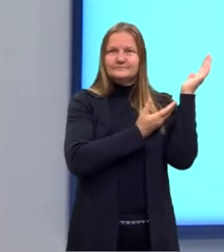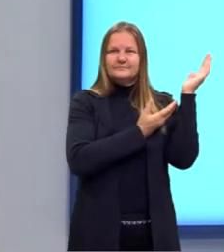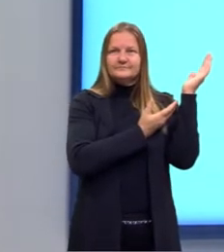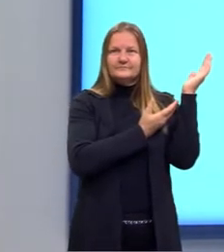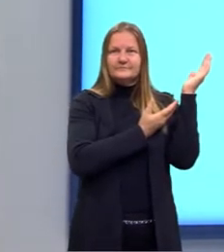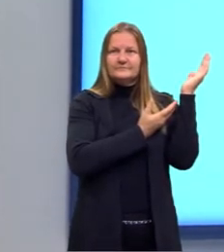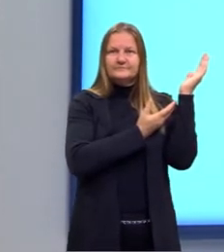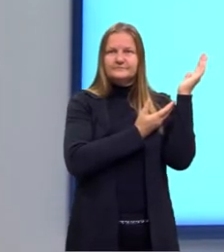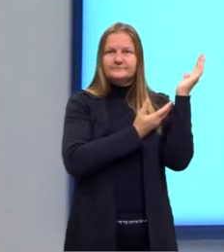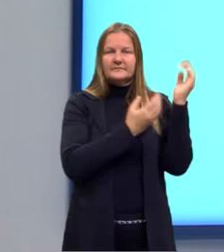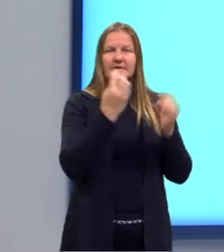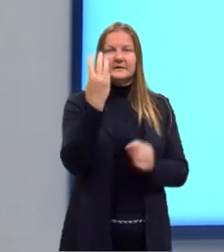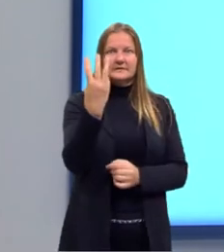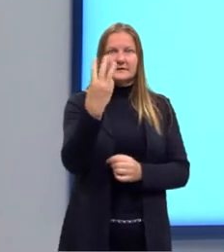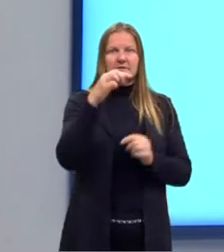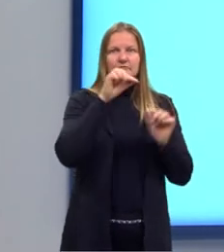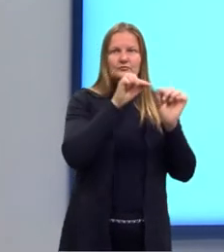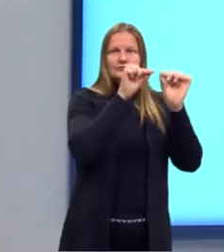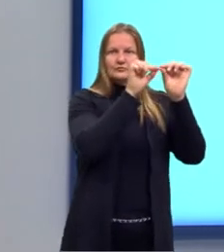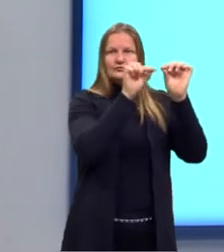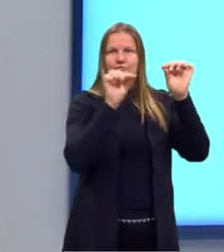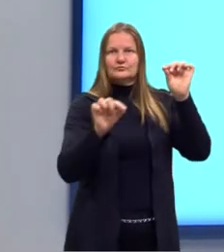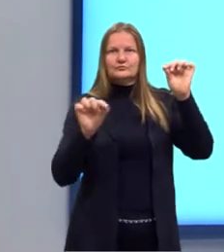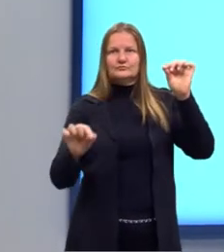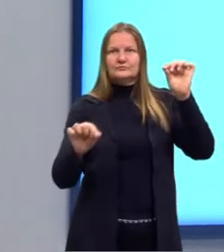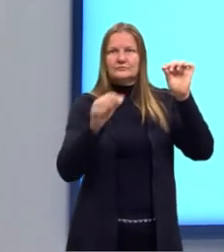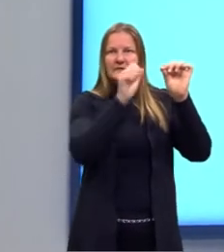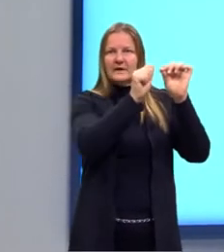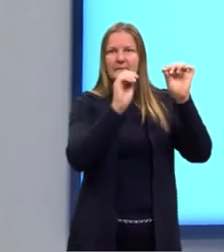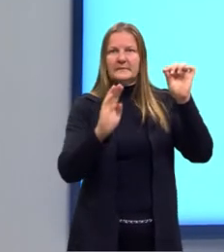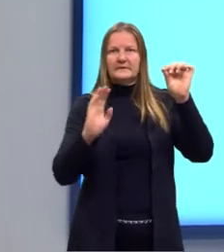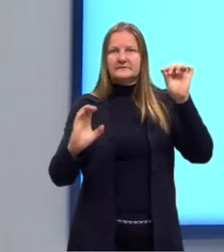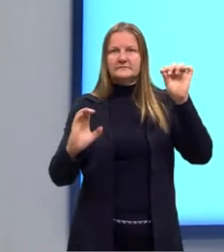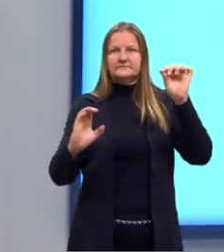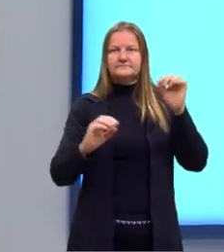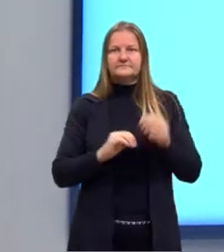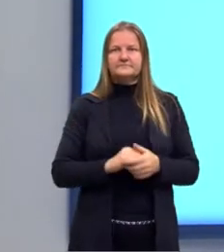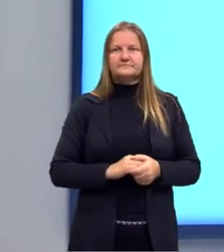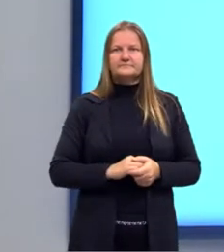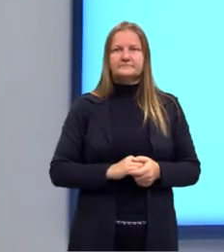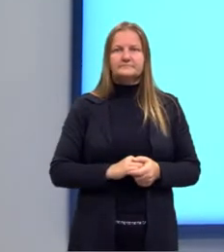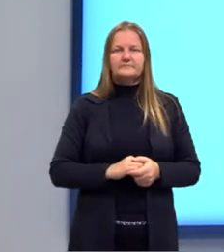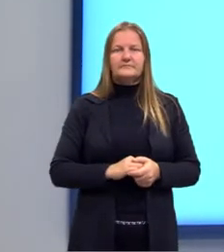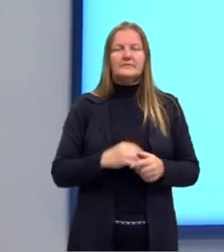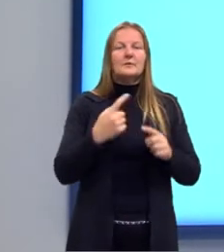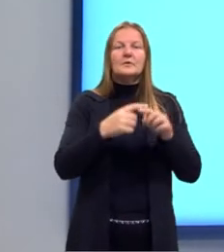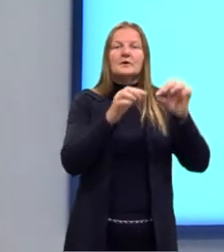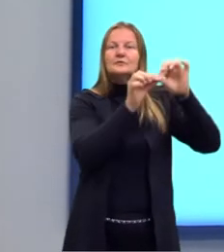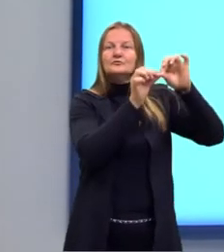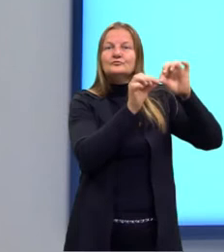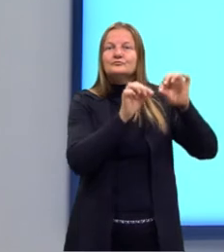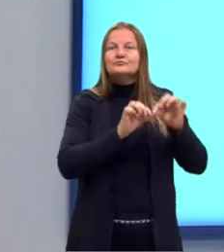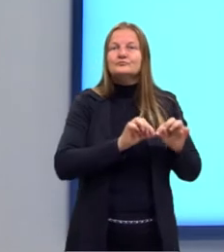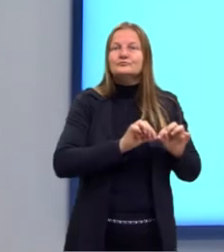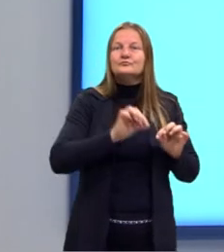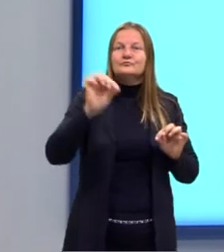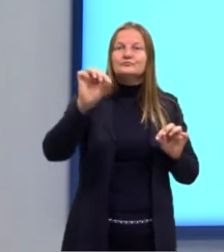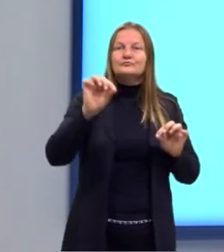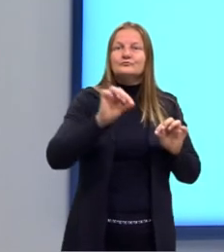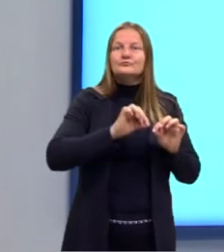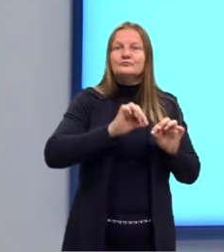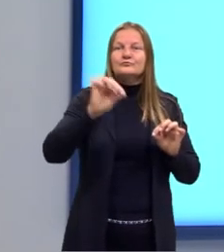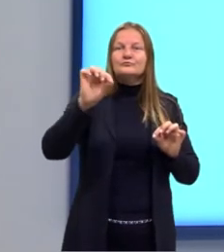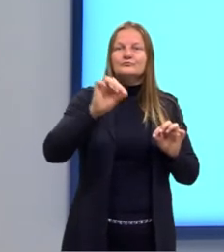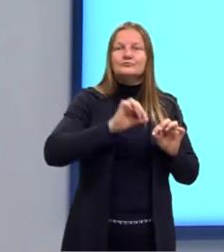aqui três pontos, A, B e C. E esses três pontos, eles estão alinhados, eles estão sobre uma mesma